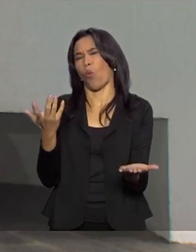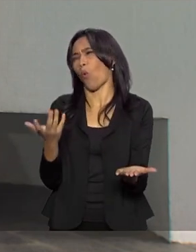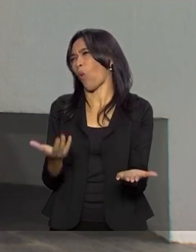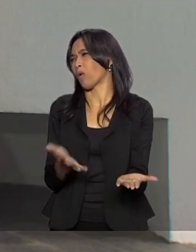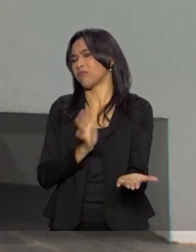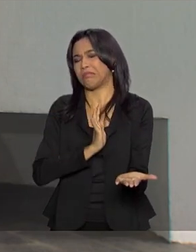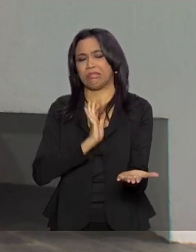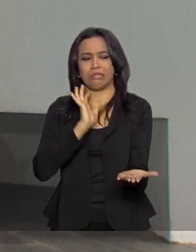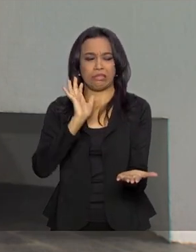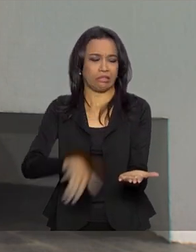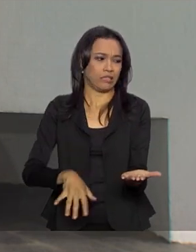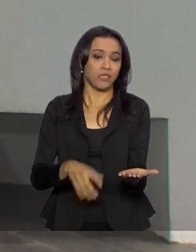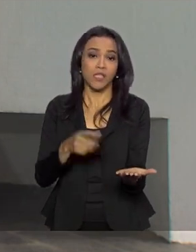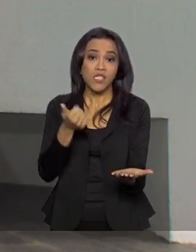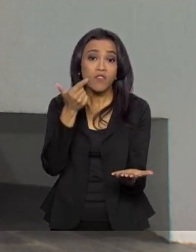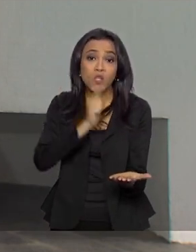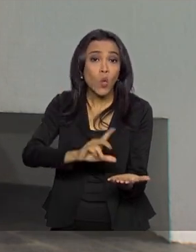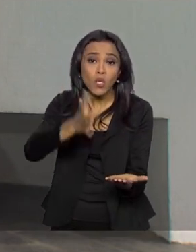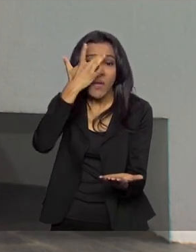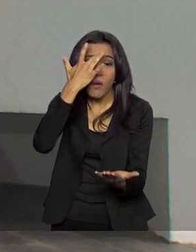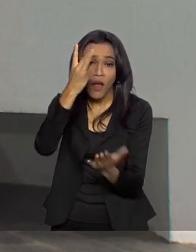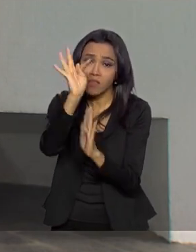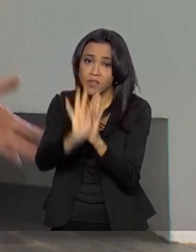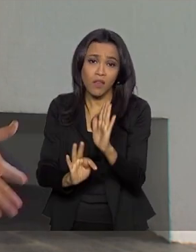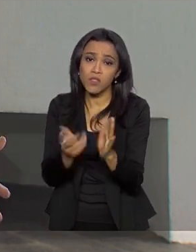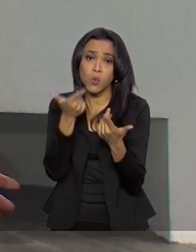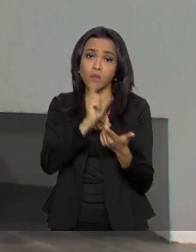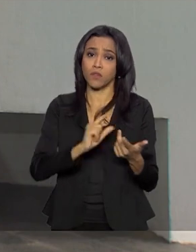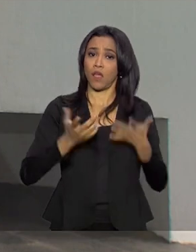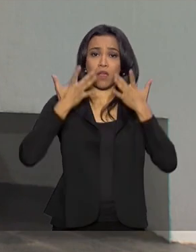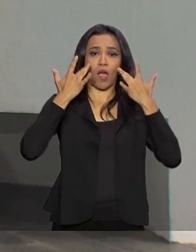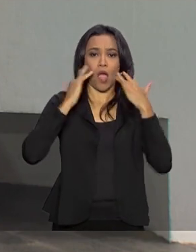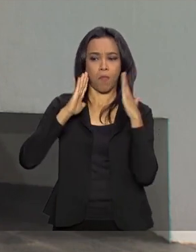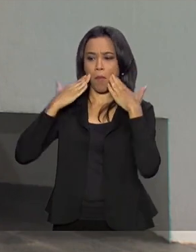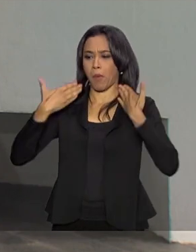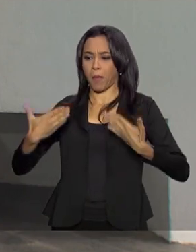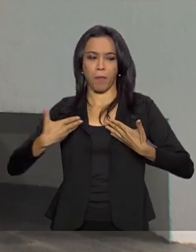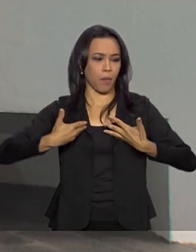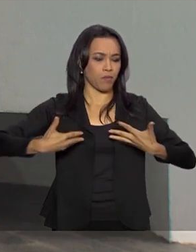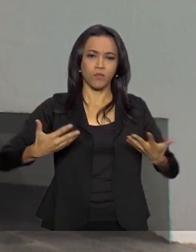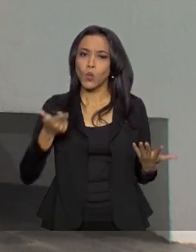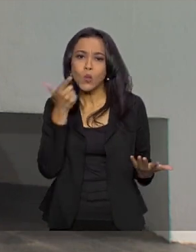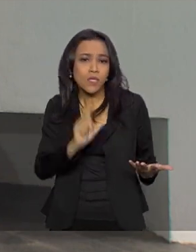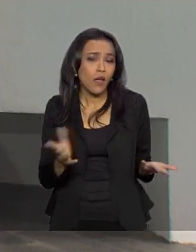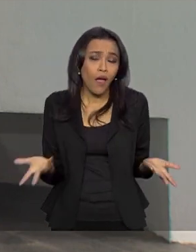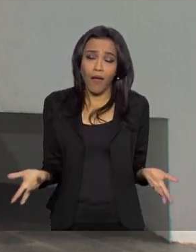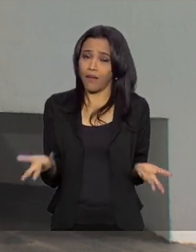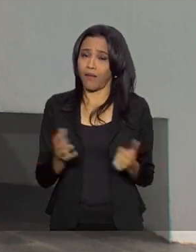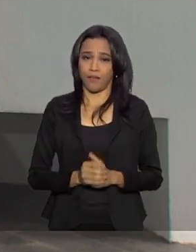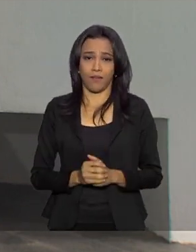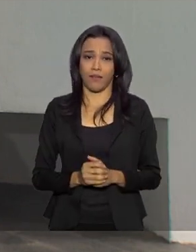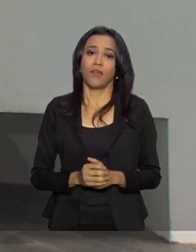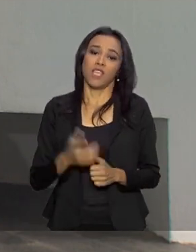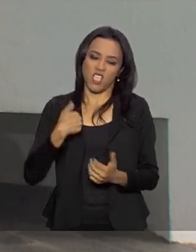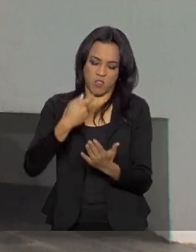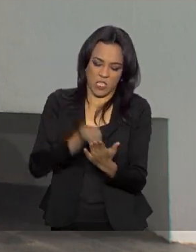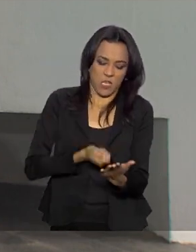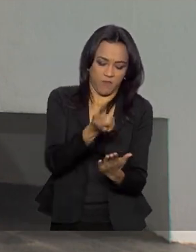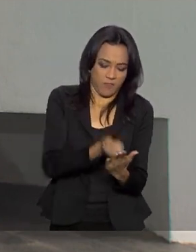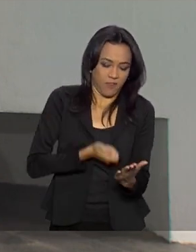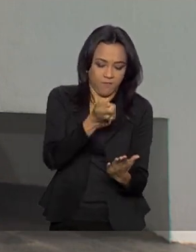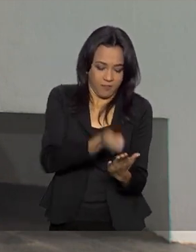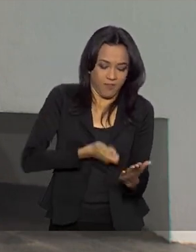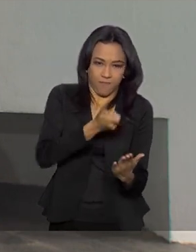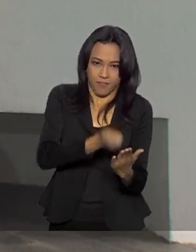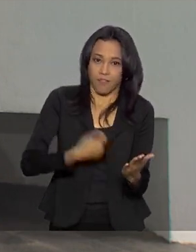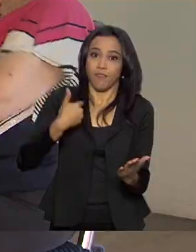Porque se não decorar certo, você não vai fazer nada, tem que decorar. Então, eu fico ali em cima, escrevo, escrevo.